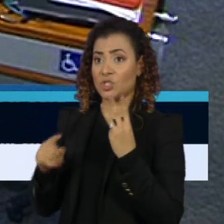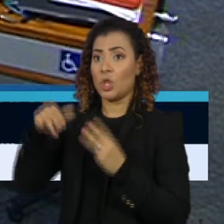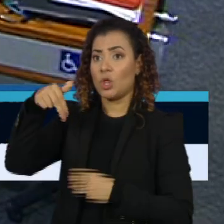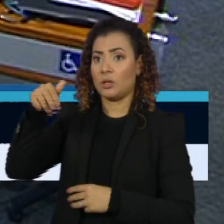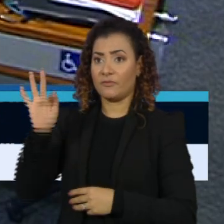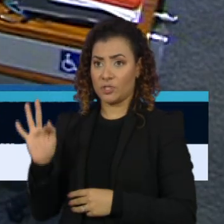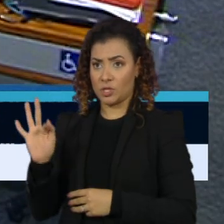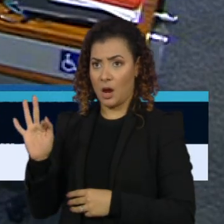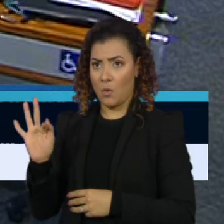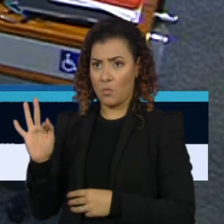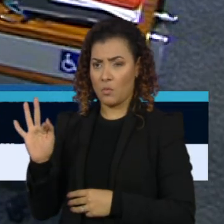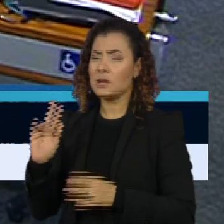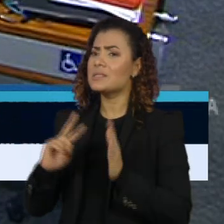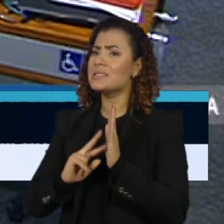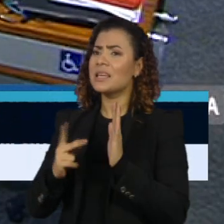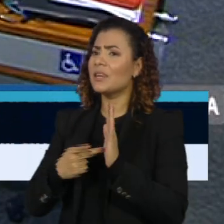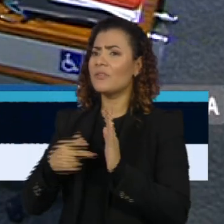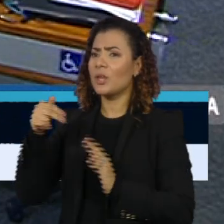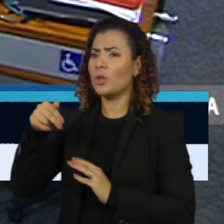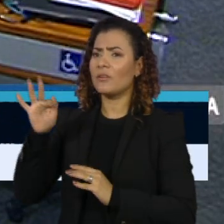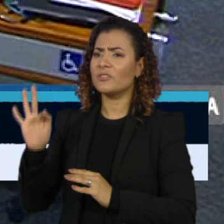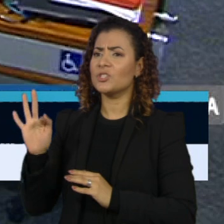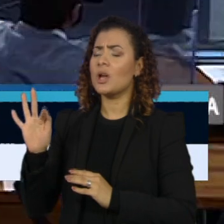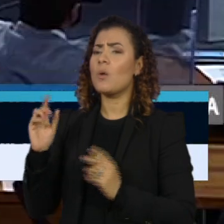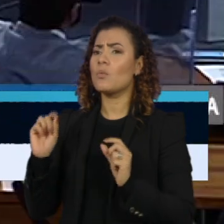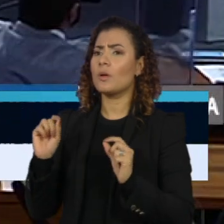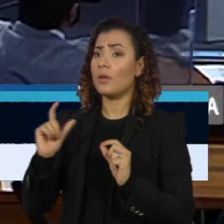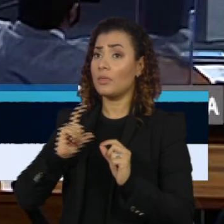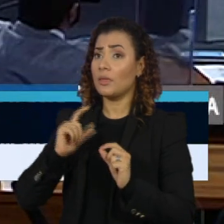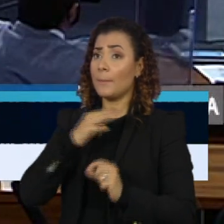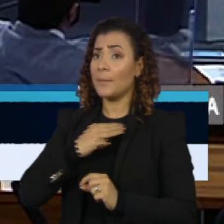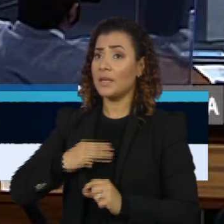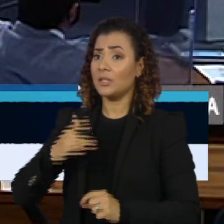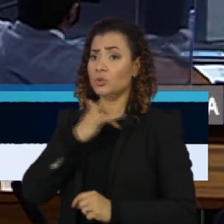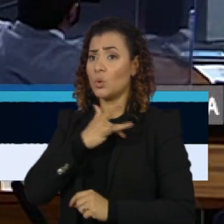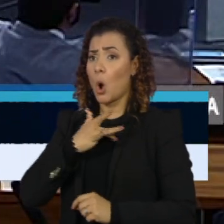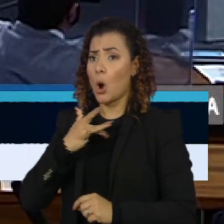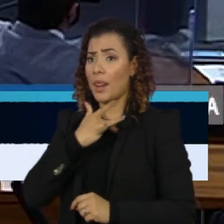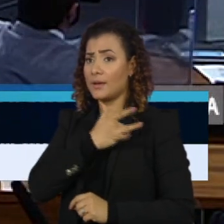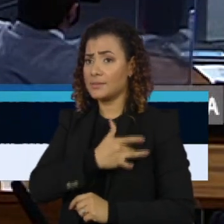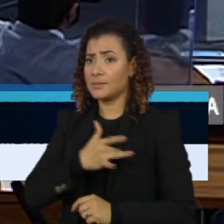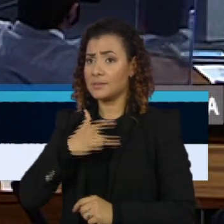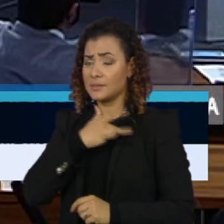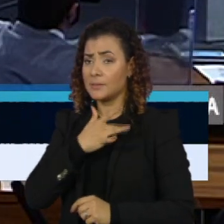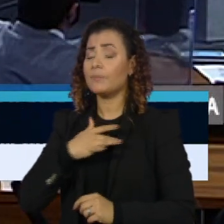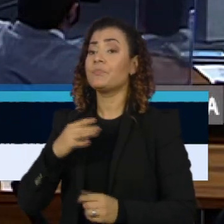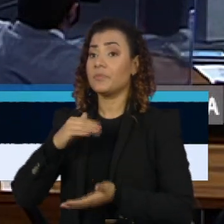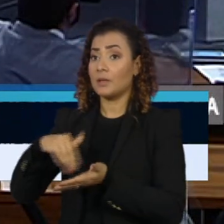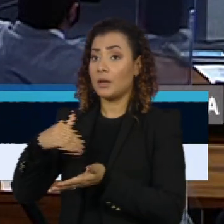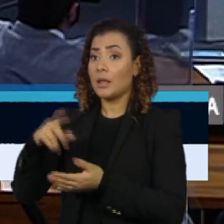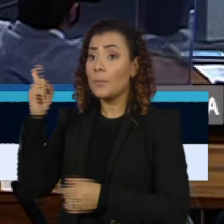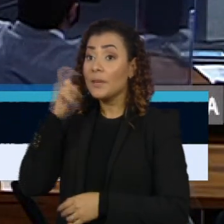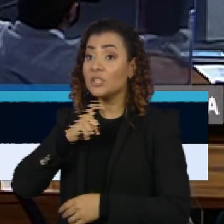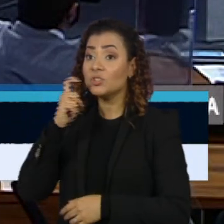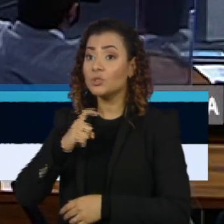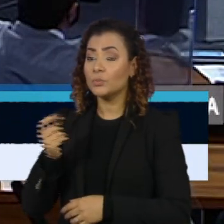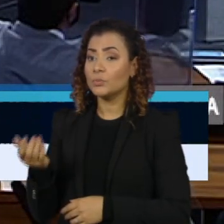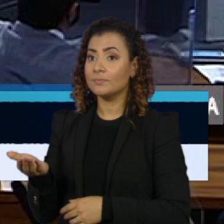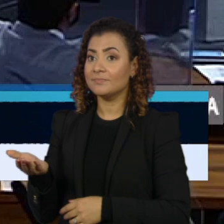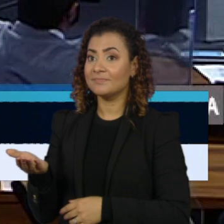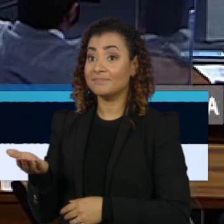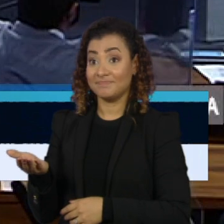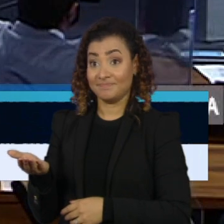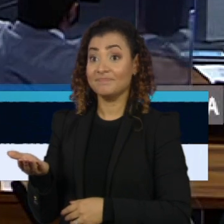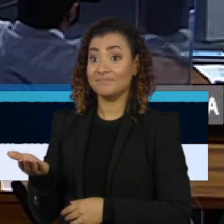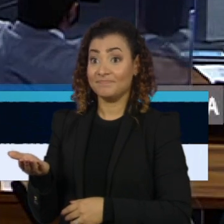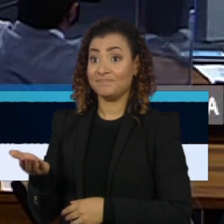o que significa dizer em outras palavras que o ministro Onix, o secretário-geral da presidência, mentiu ao